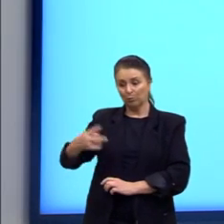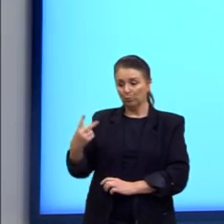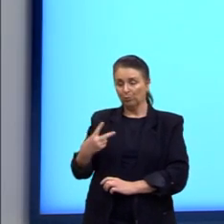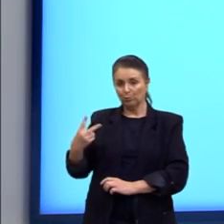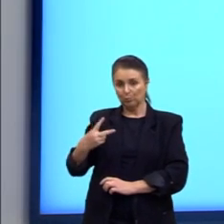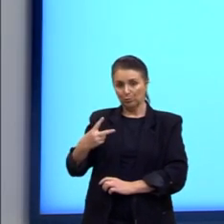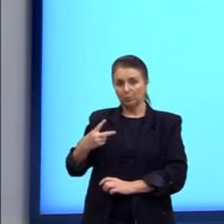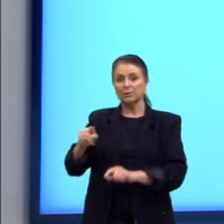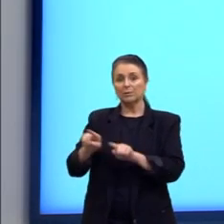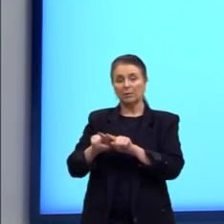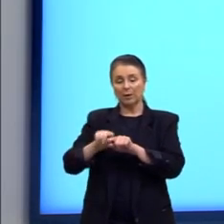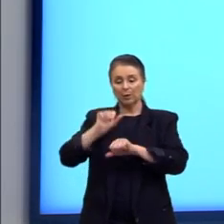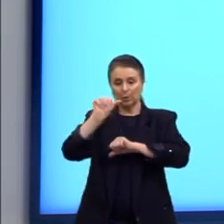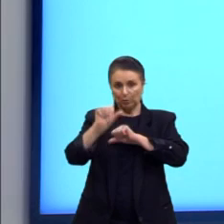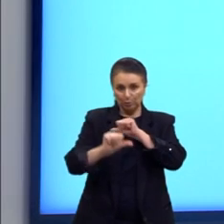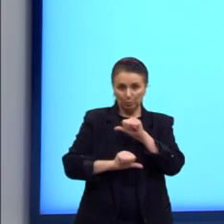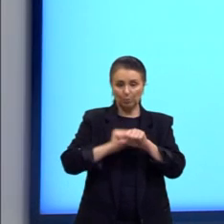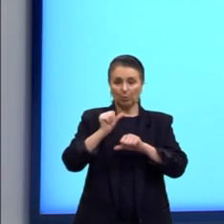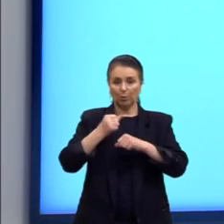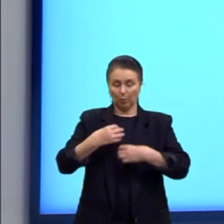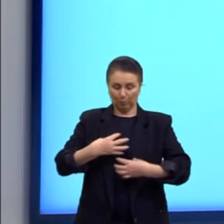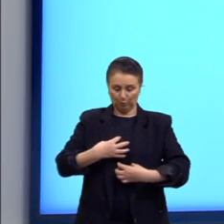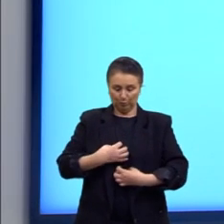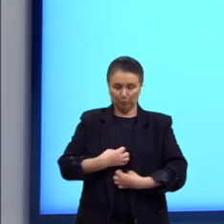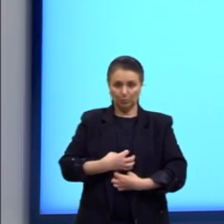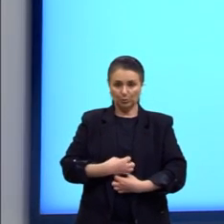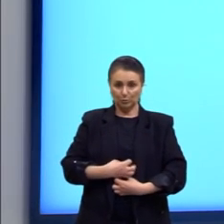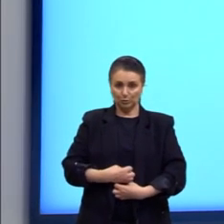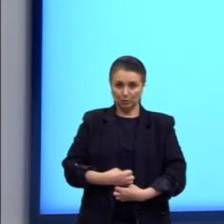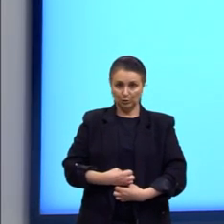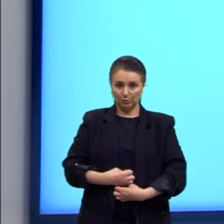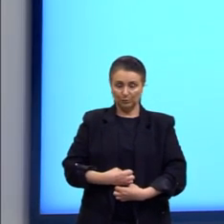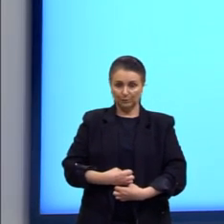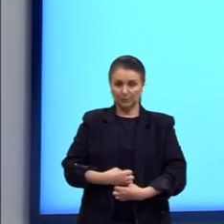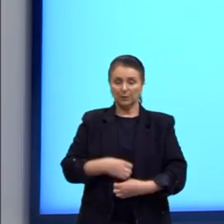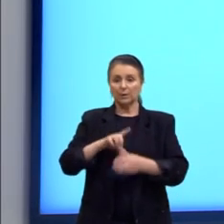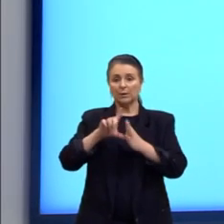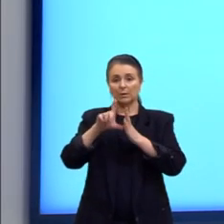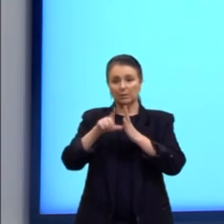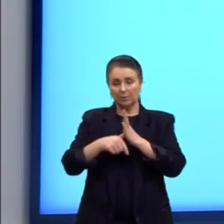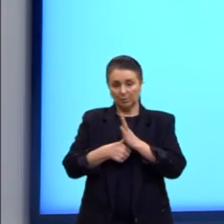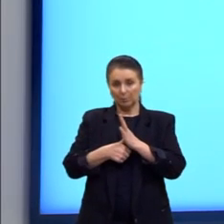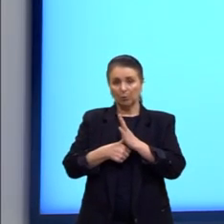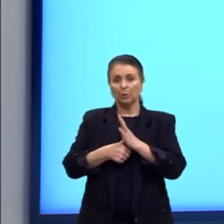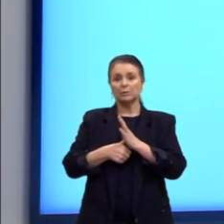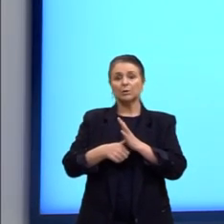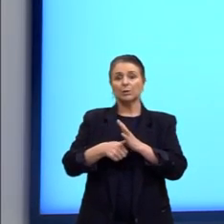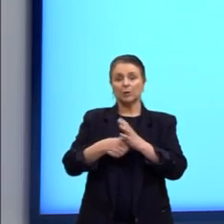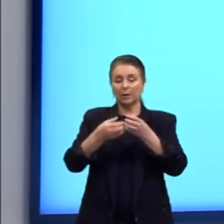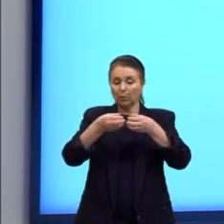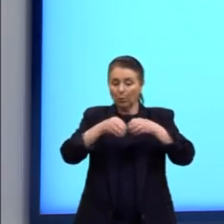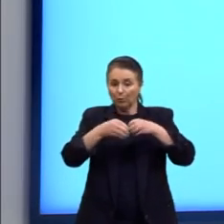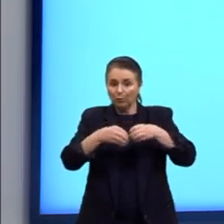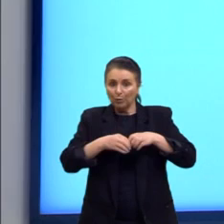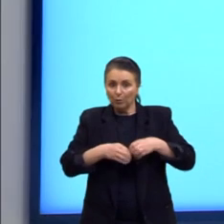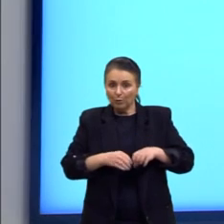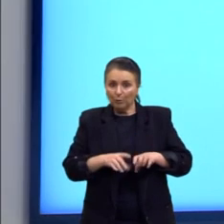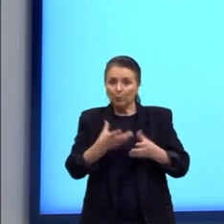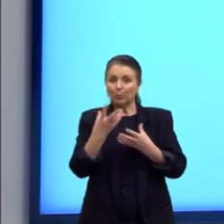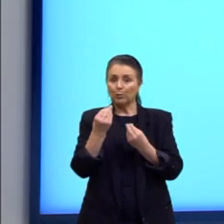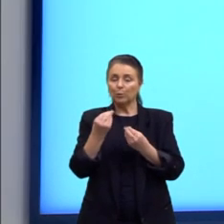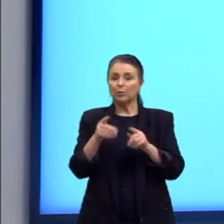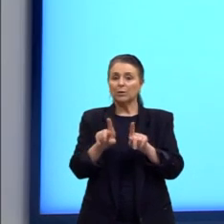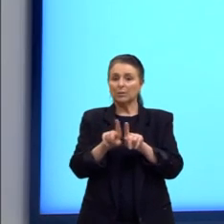vão migrar para o intestino e para o reto, né? Depositando os ovos lá e também podem se